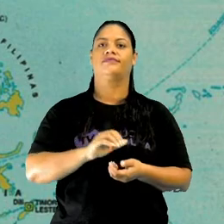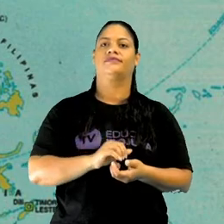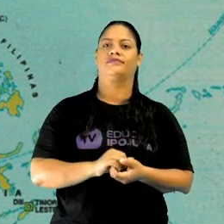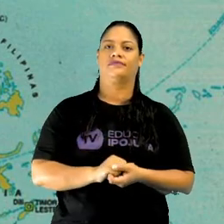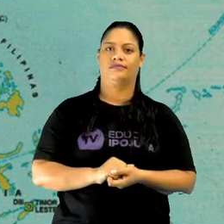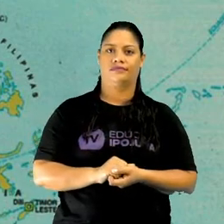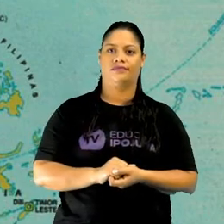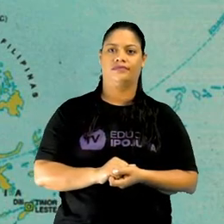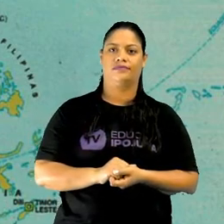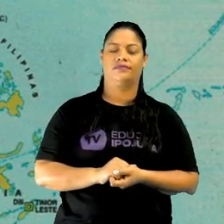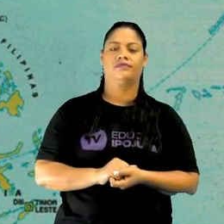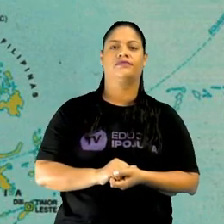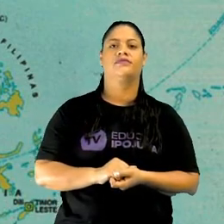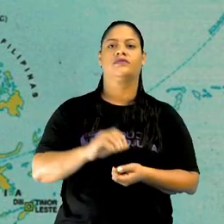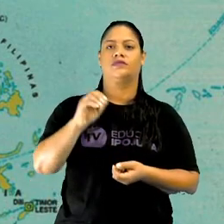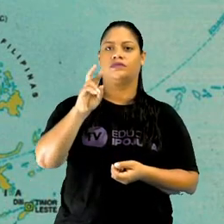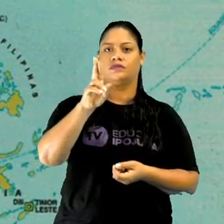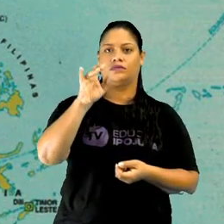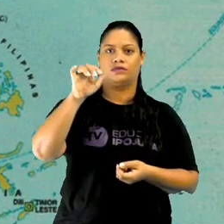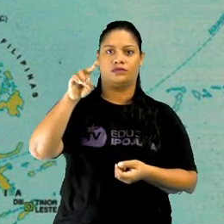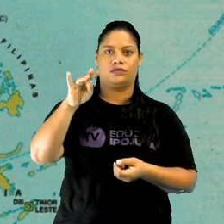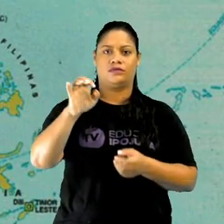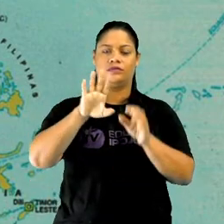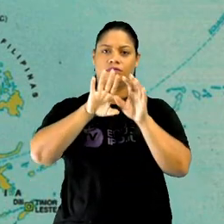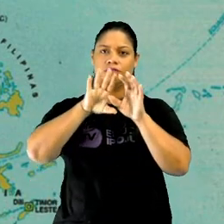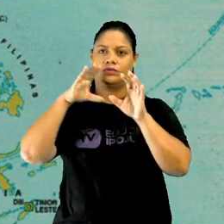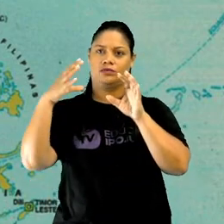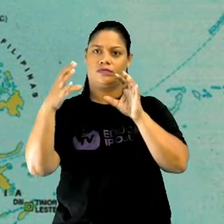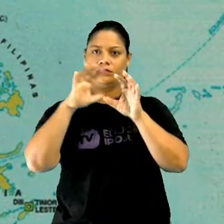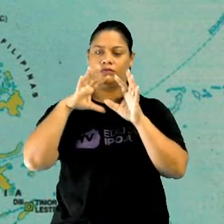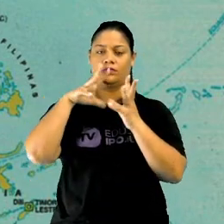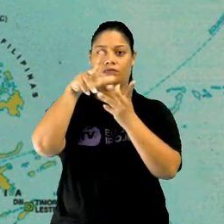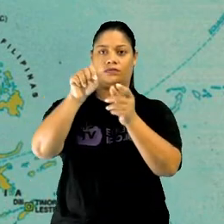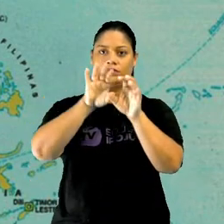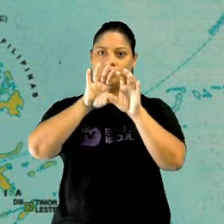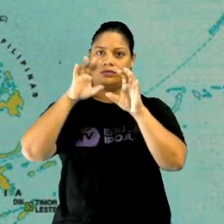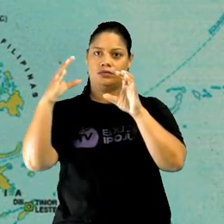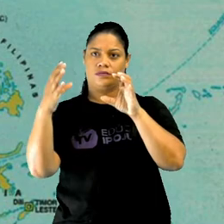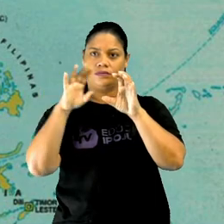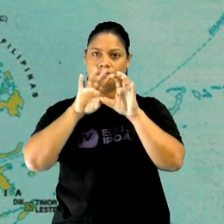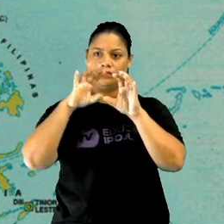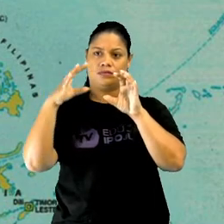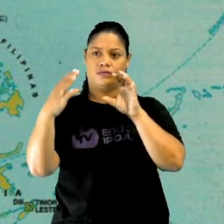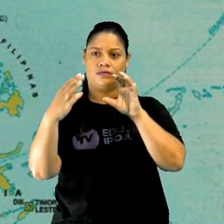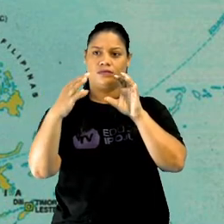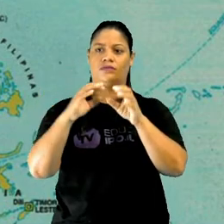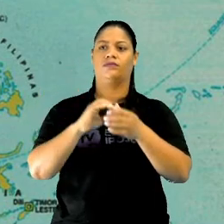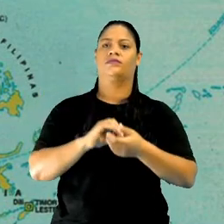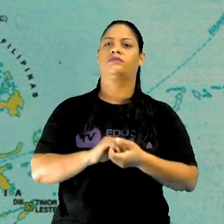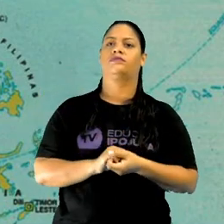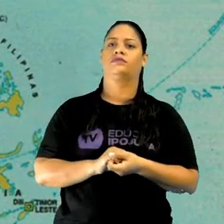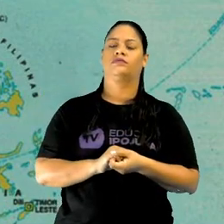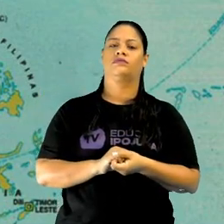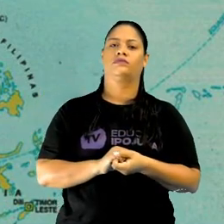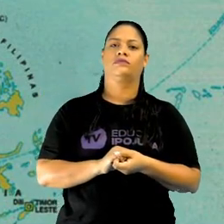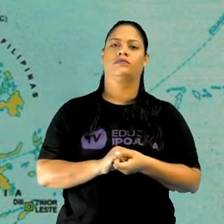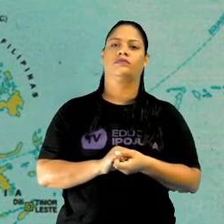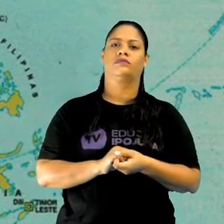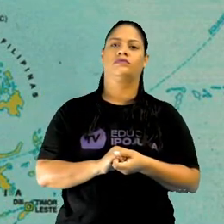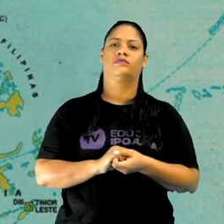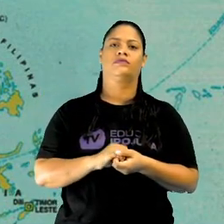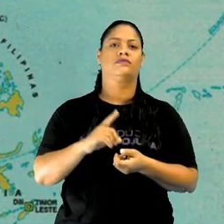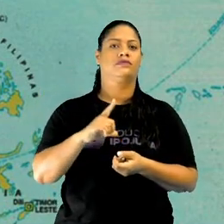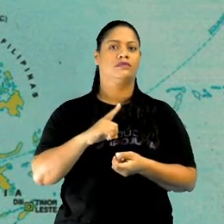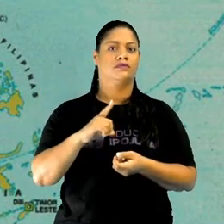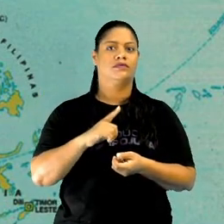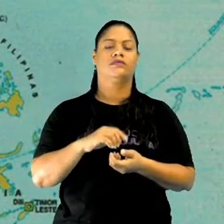a gente tem o Extremo Oriente, o Oriente Médio aqui, nessa parte mais marronzinha, que é a parte onde a gente